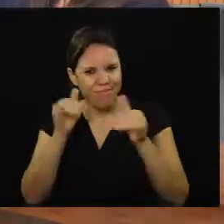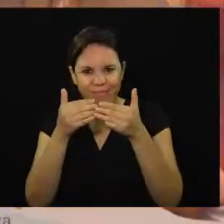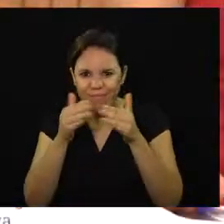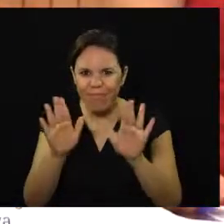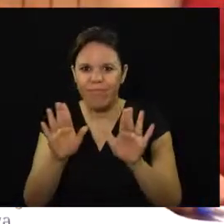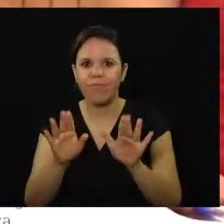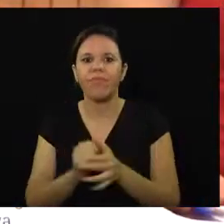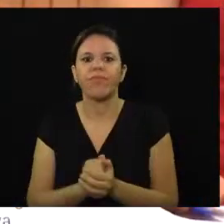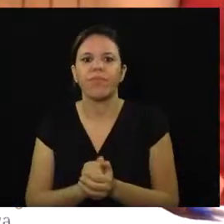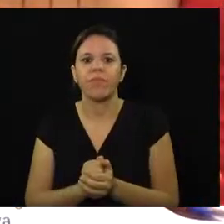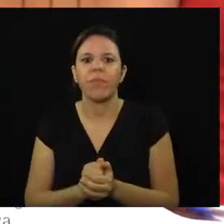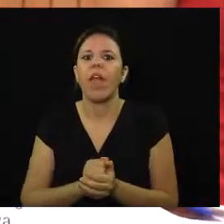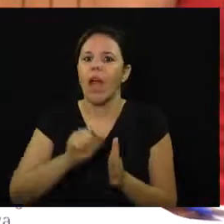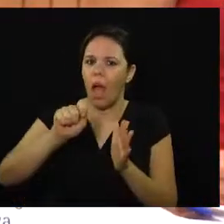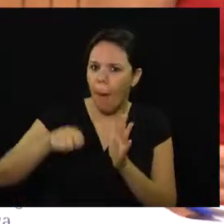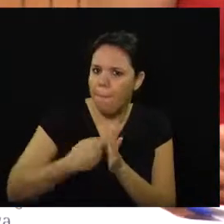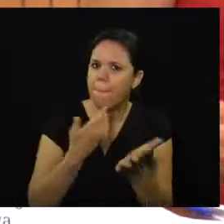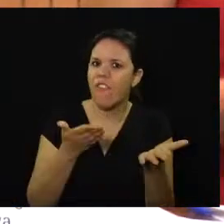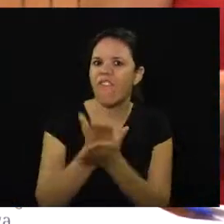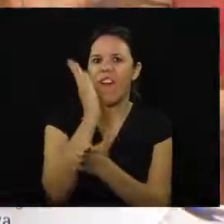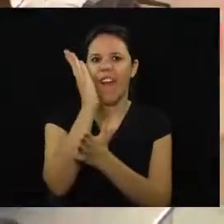moção aprovada.